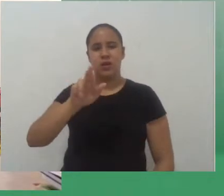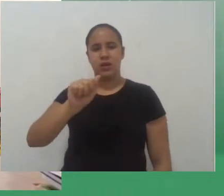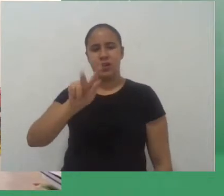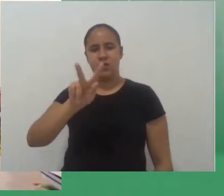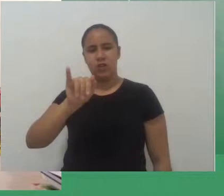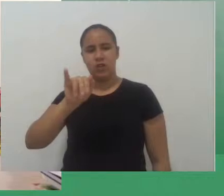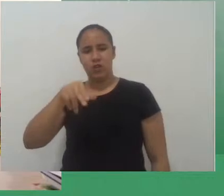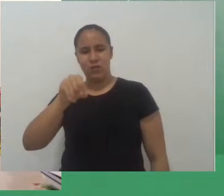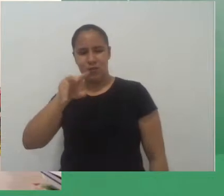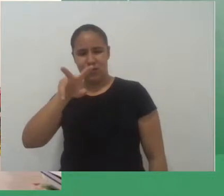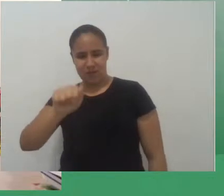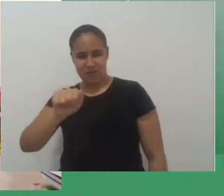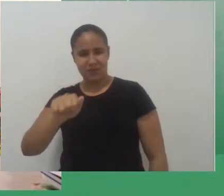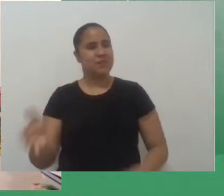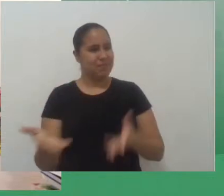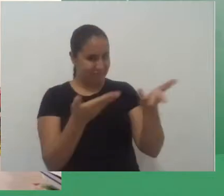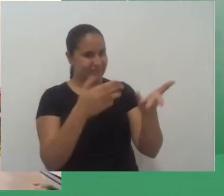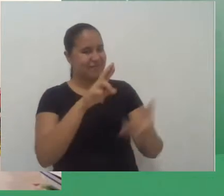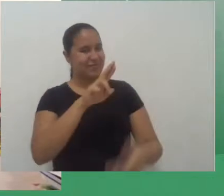a sua fala.